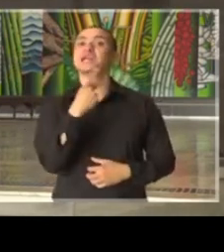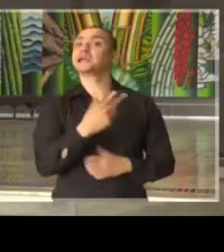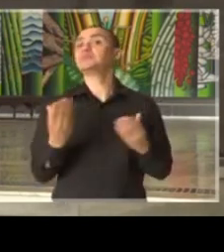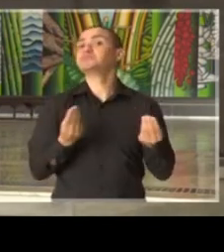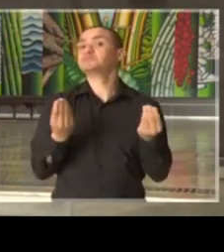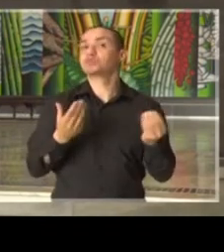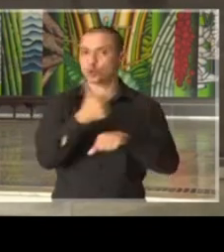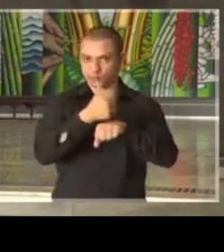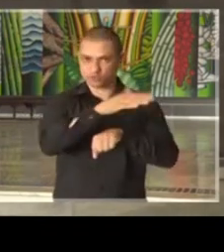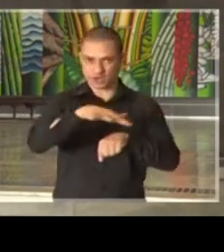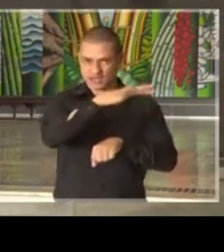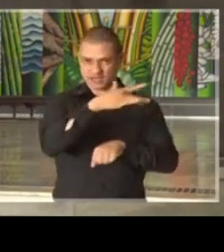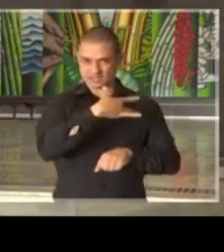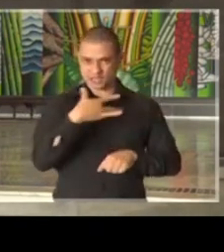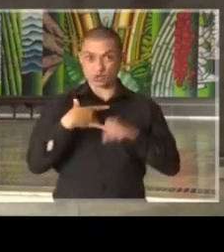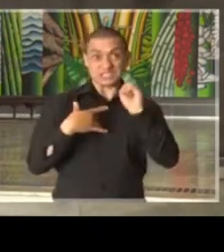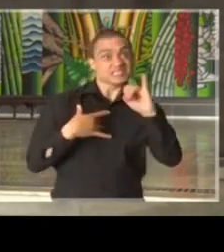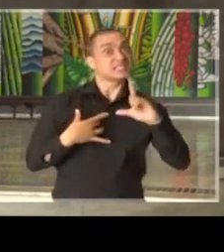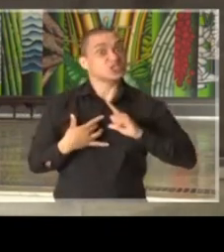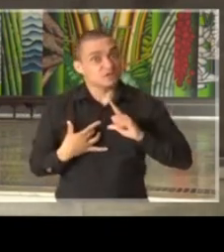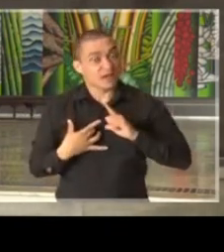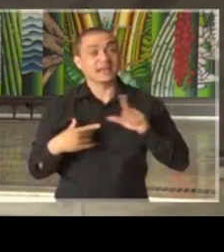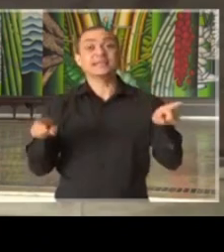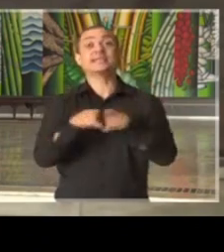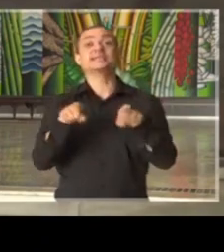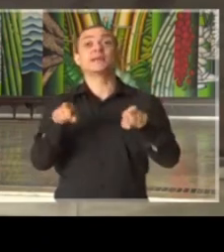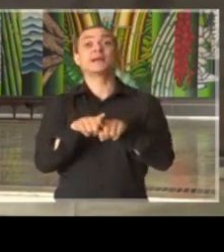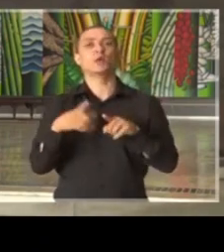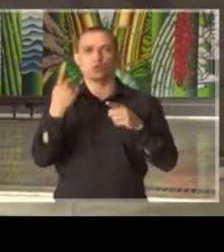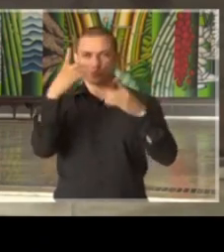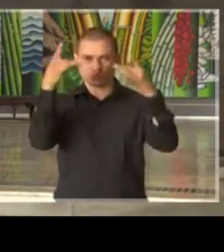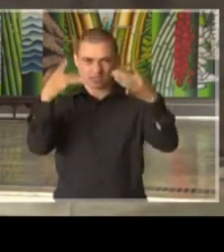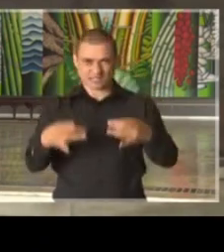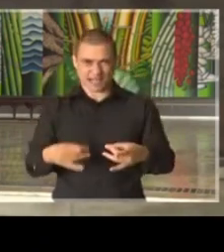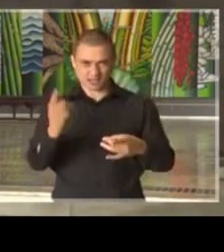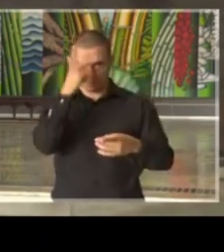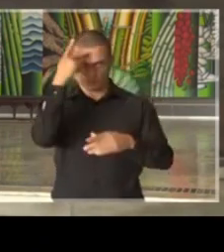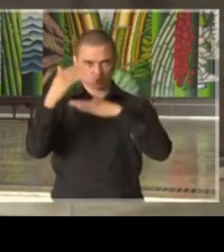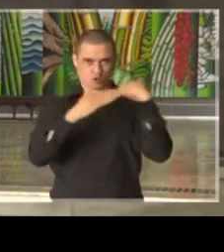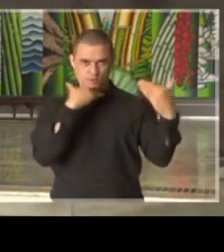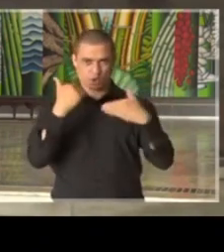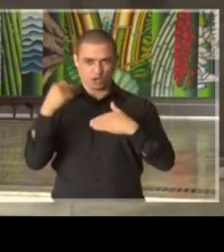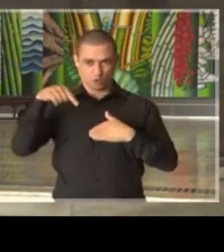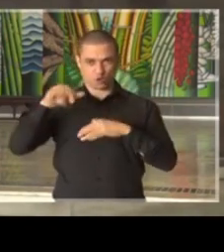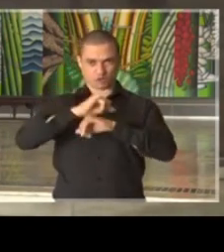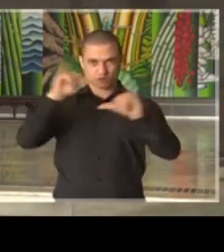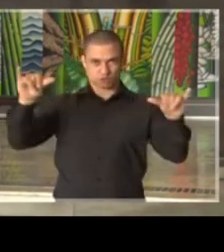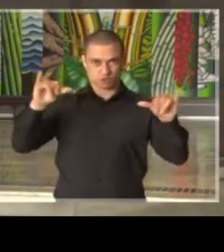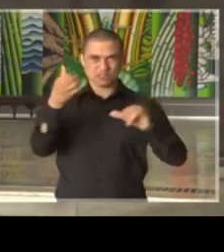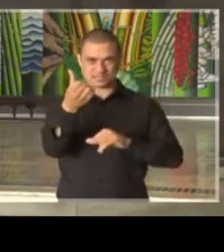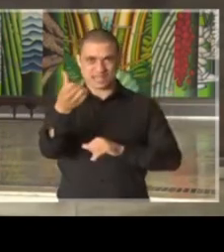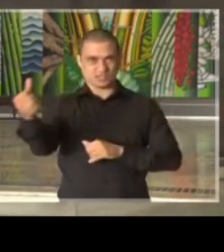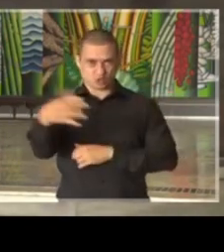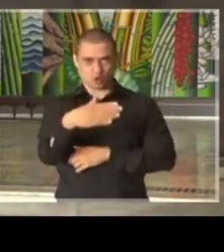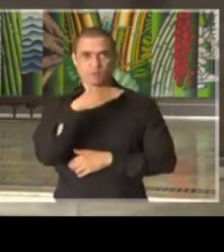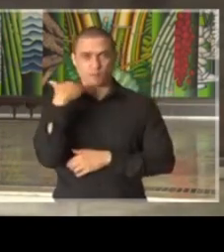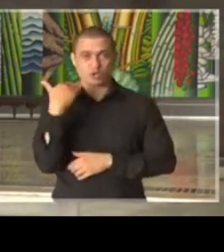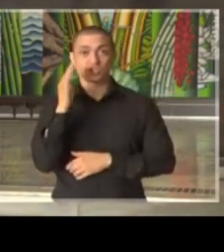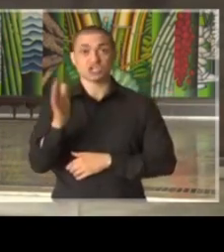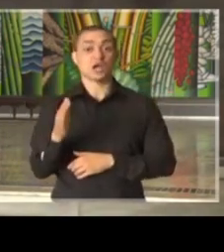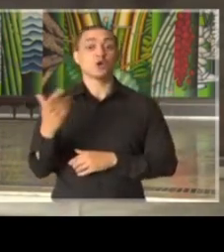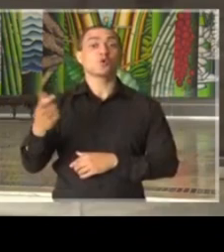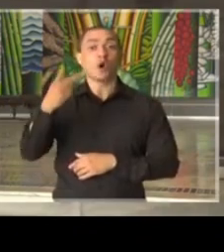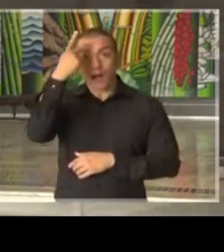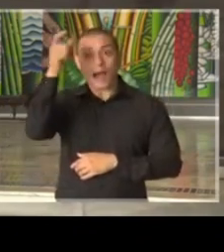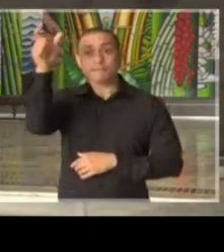profissionais, se houver. E também um detalhe sobre essas mortes anunciadas hoje, essas outras seis mortes, qual o